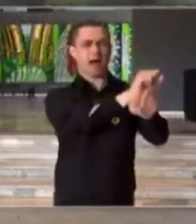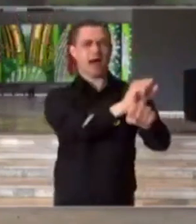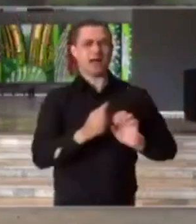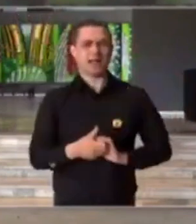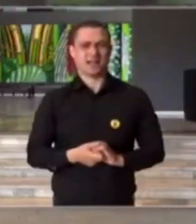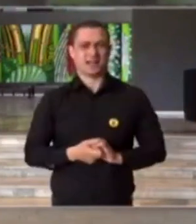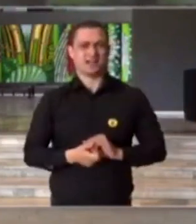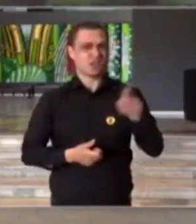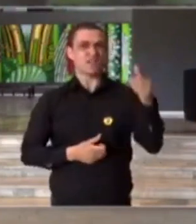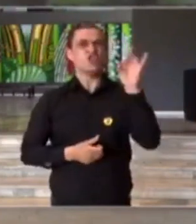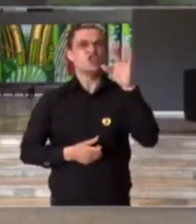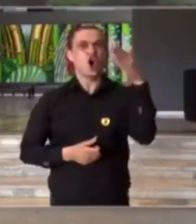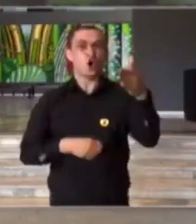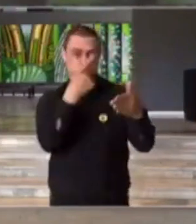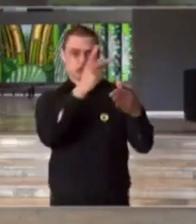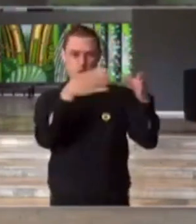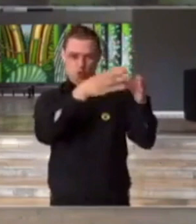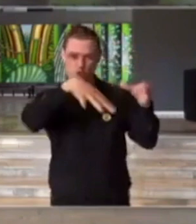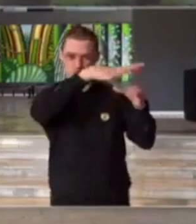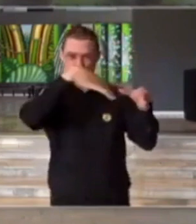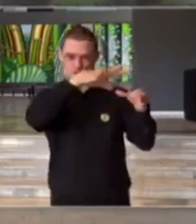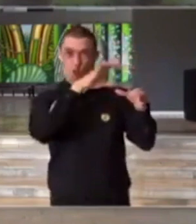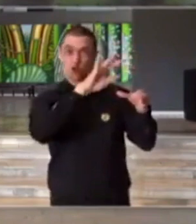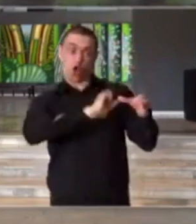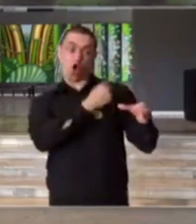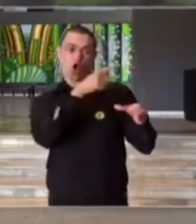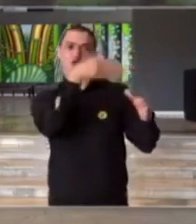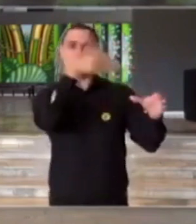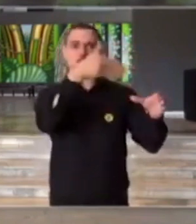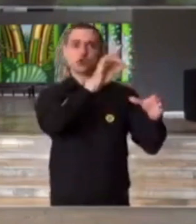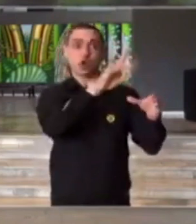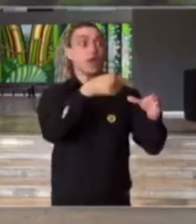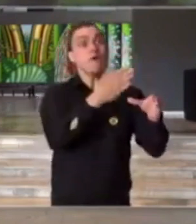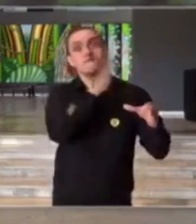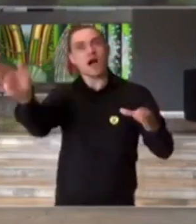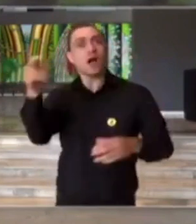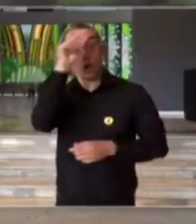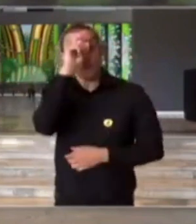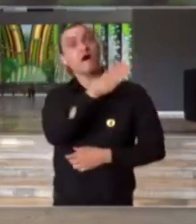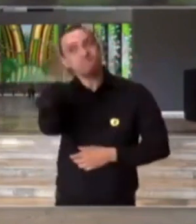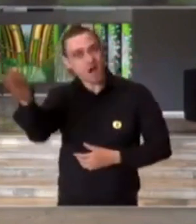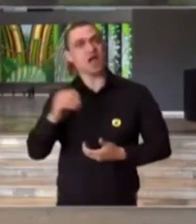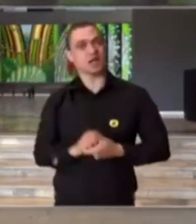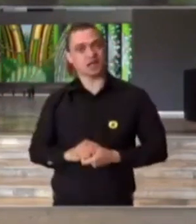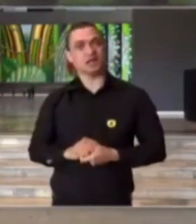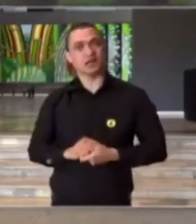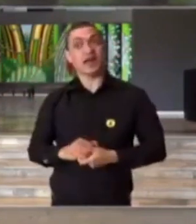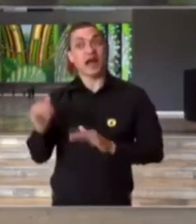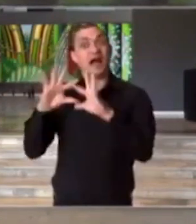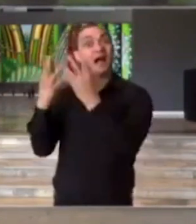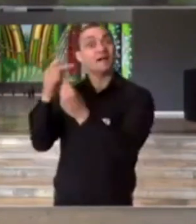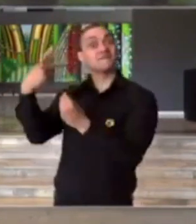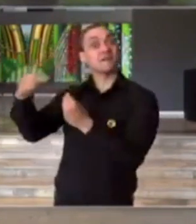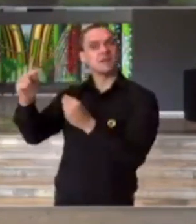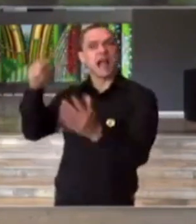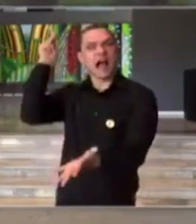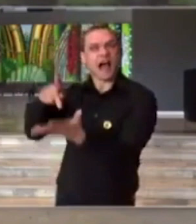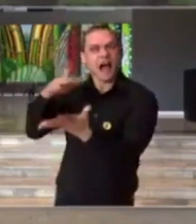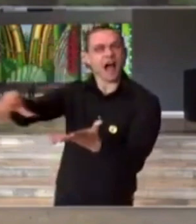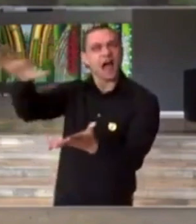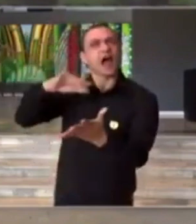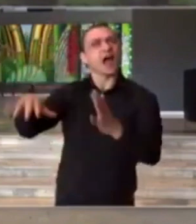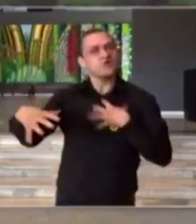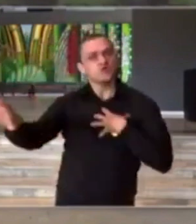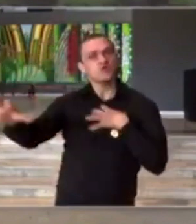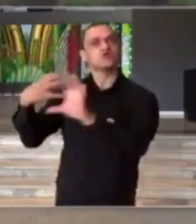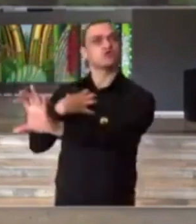Não frequente apenas o seu gabinete de ódio. Percorra hospitais. Seja solidário com a realidade do